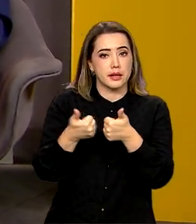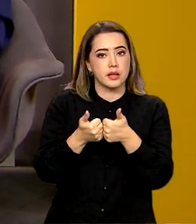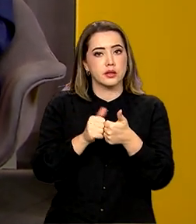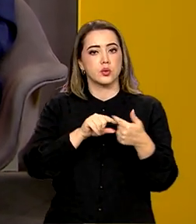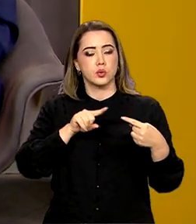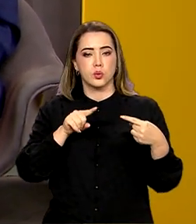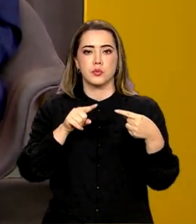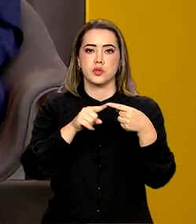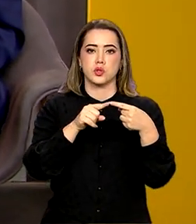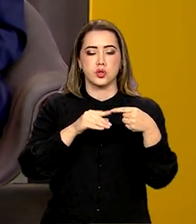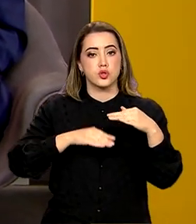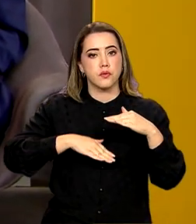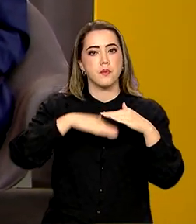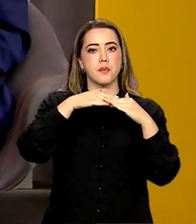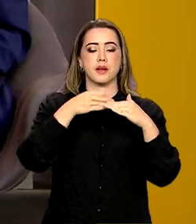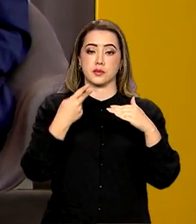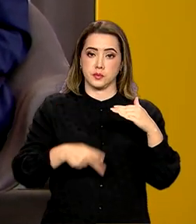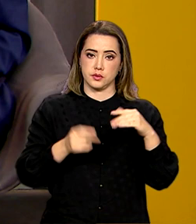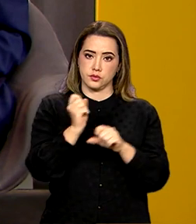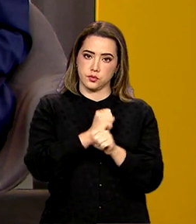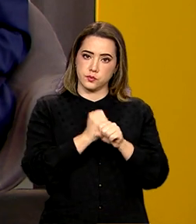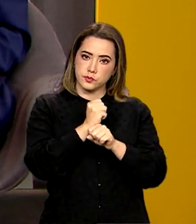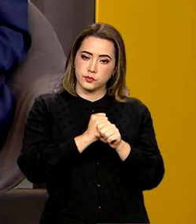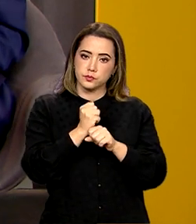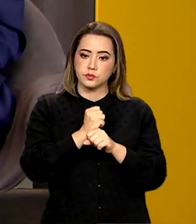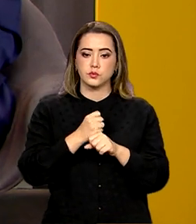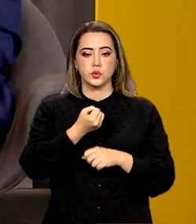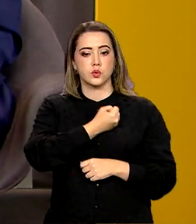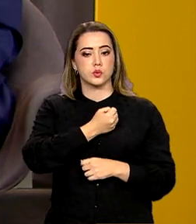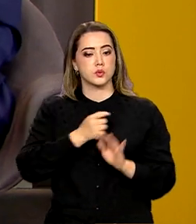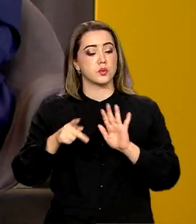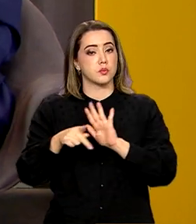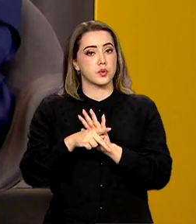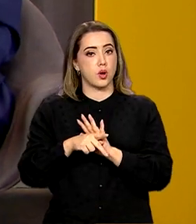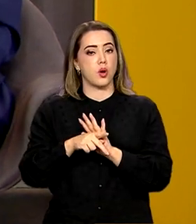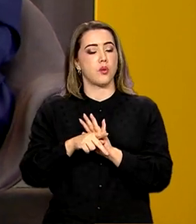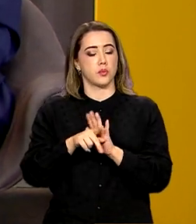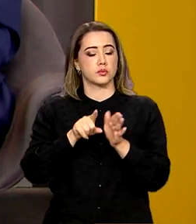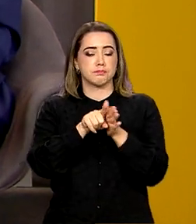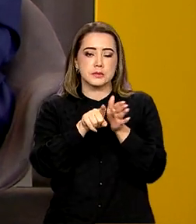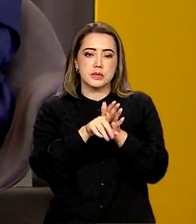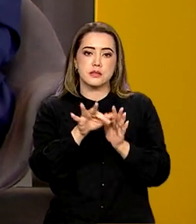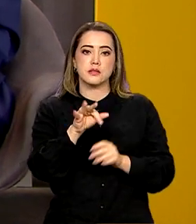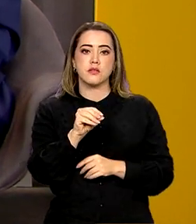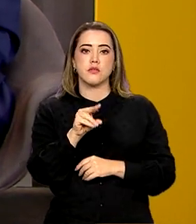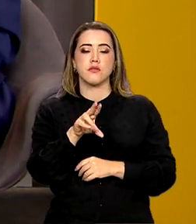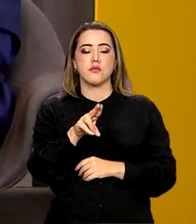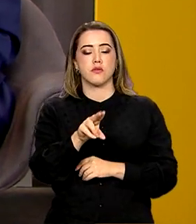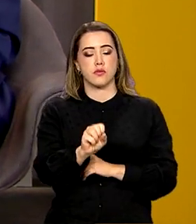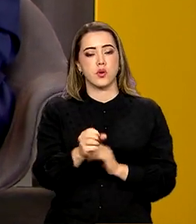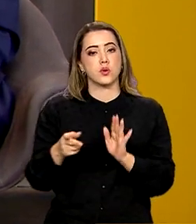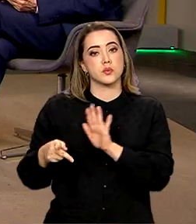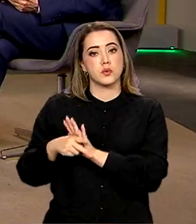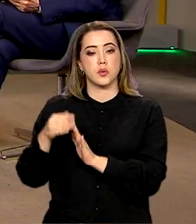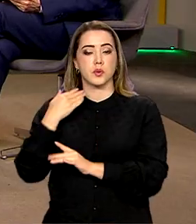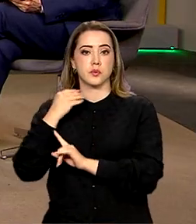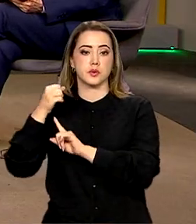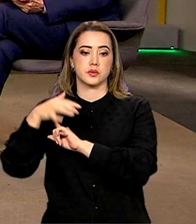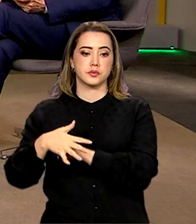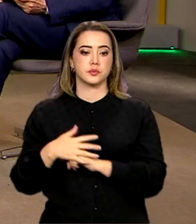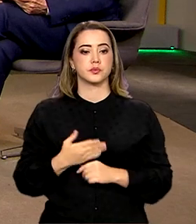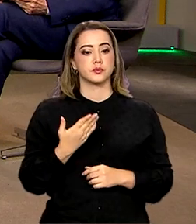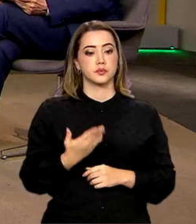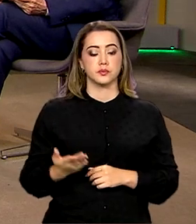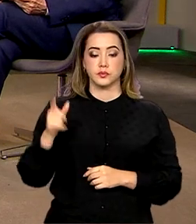limite máximo definido para este ano. Os números são do Boletim Focus, divulgado hoje pelo Banco Central. E o